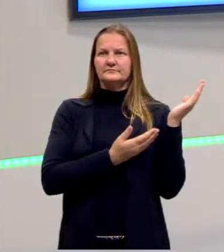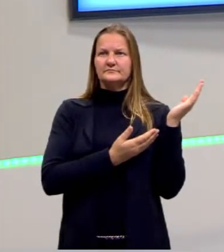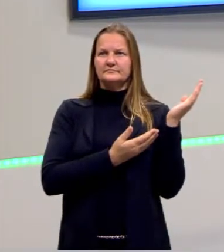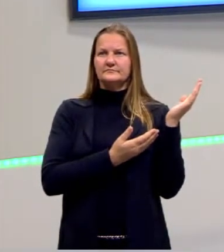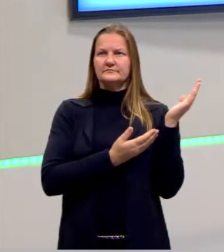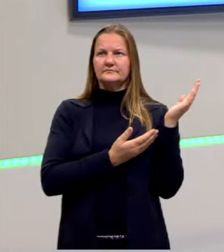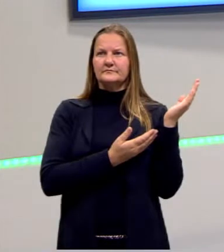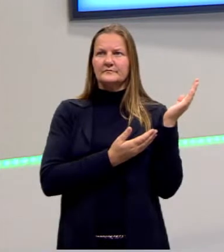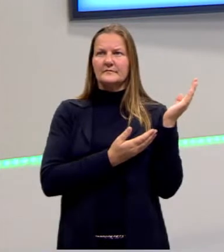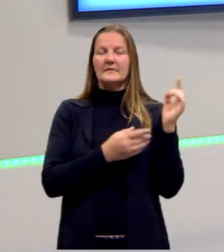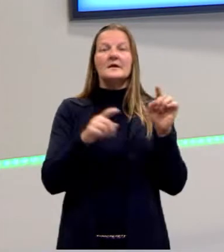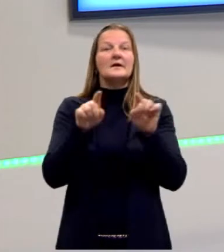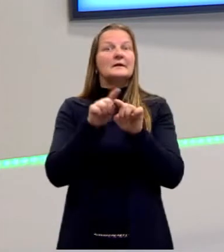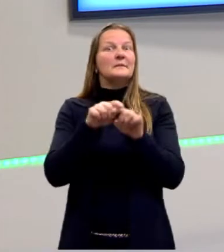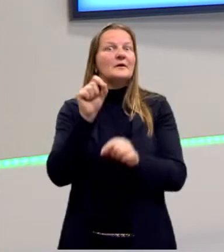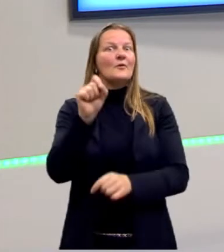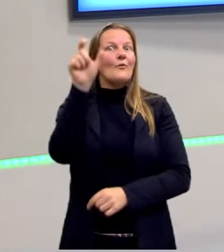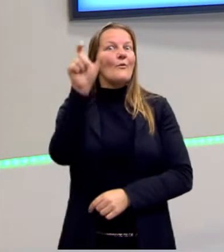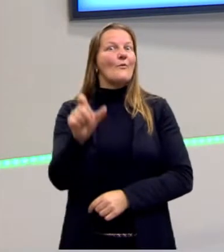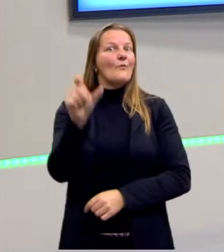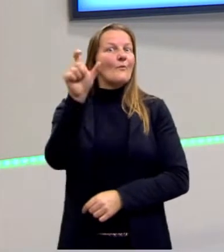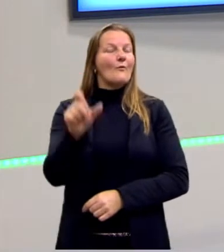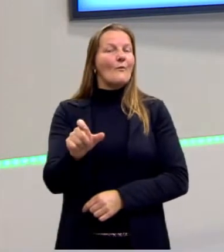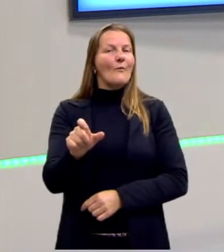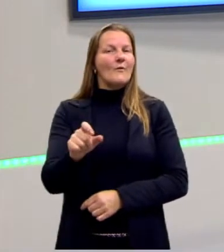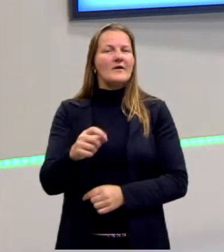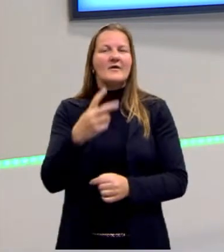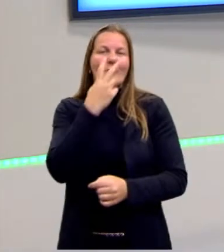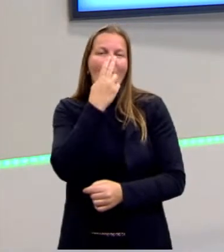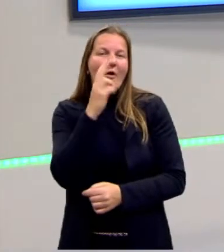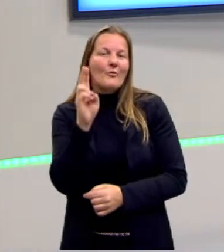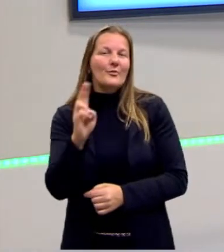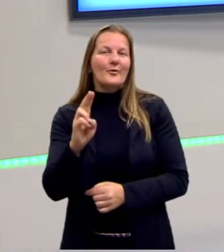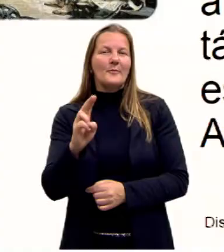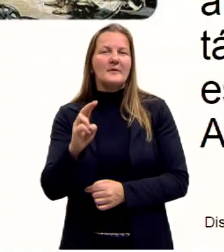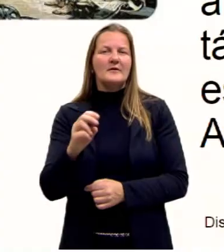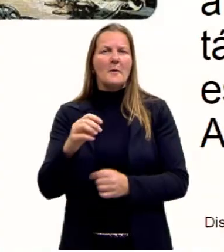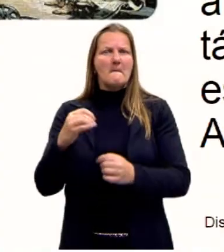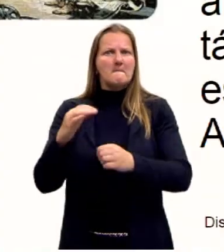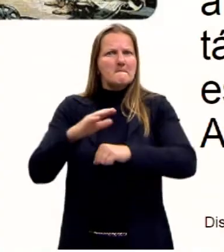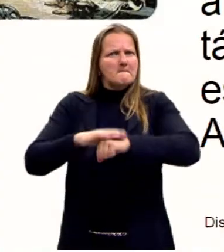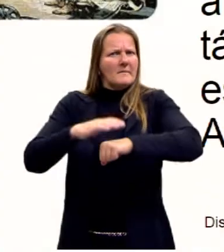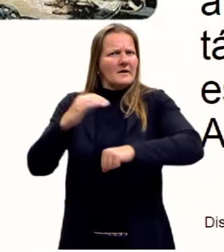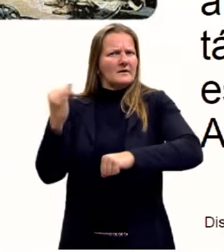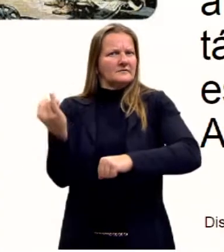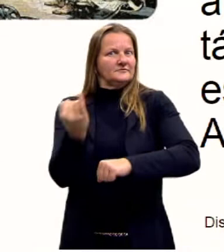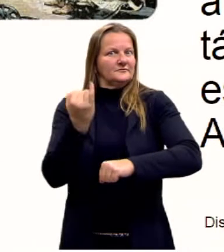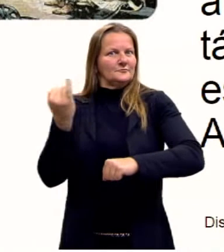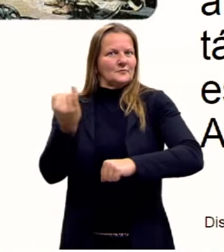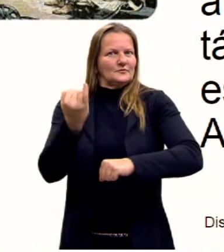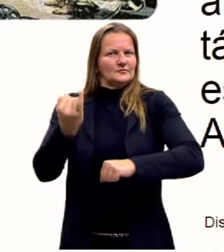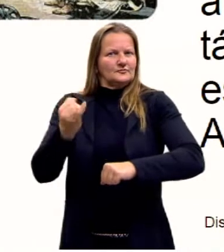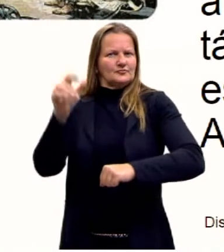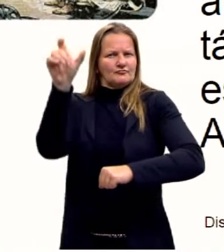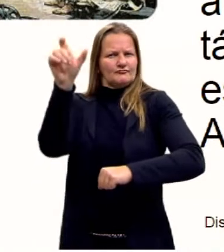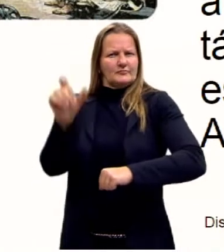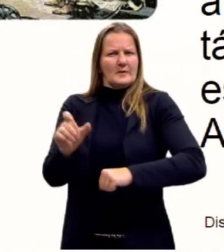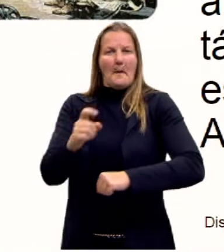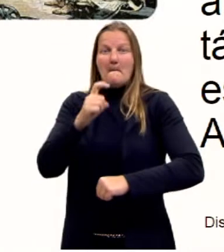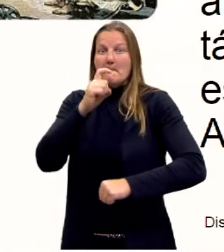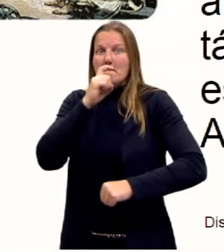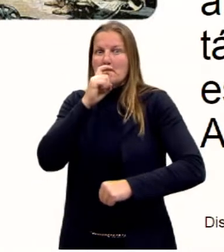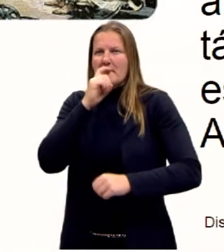Aqui eu vou falar com vocês, então, sobre o pai da trigonometria, quem foi determinado ali pai da trigonometria. O